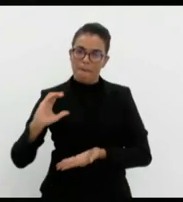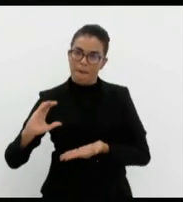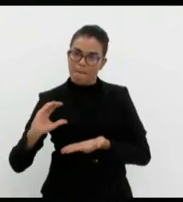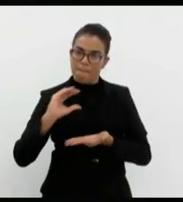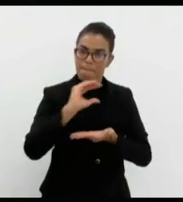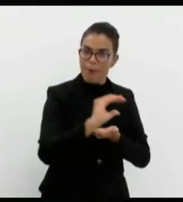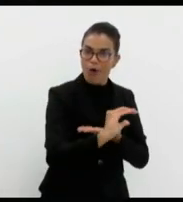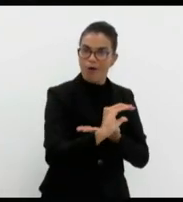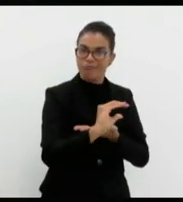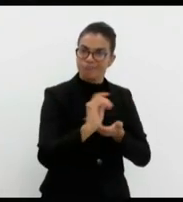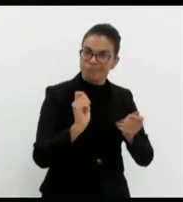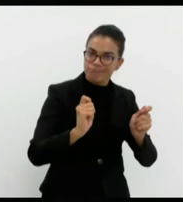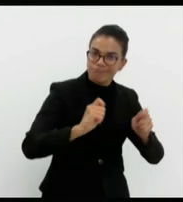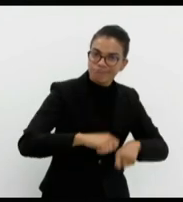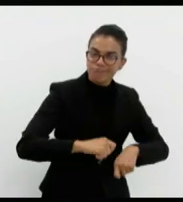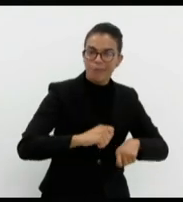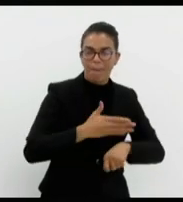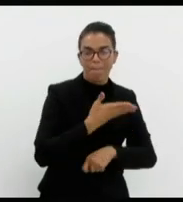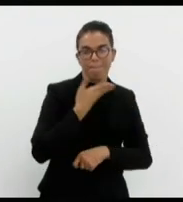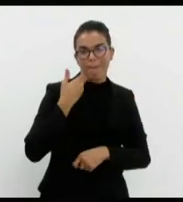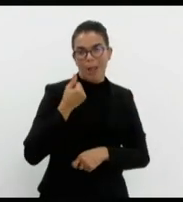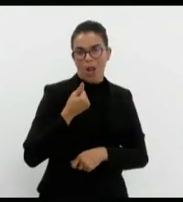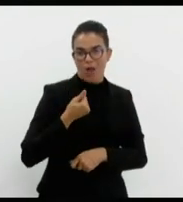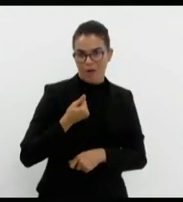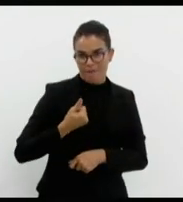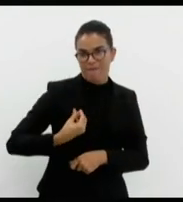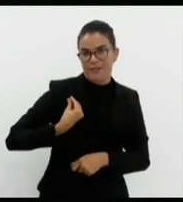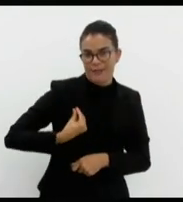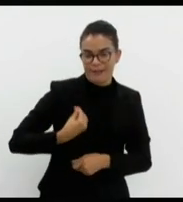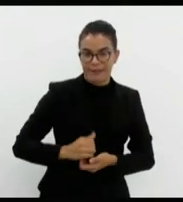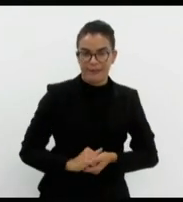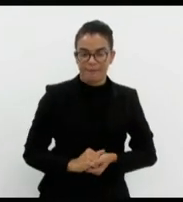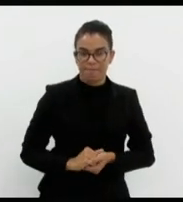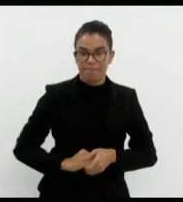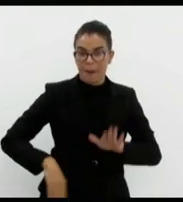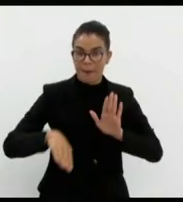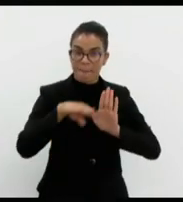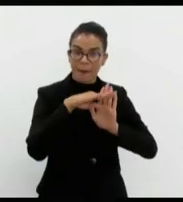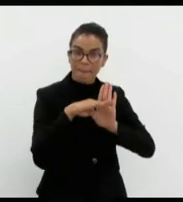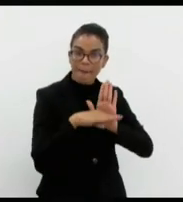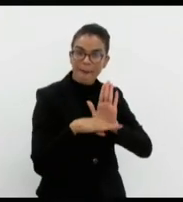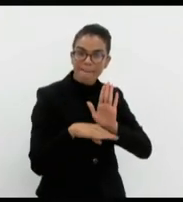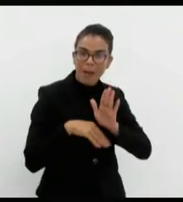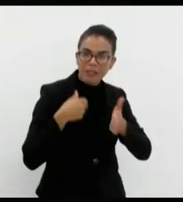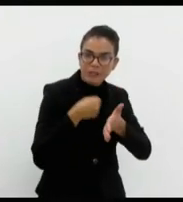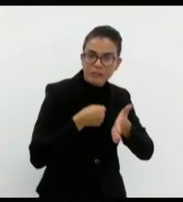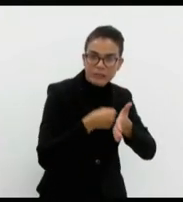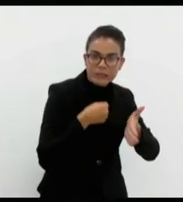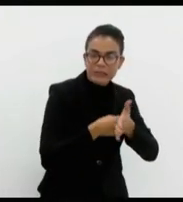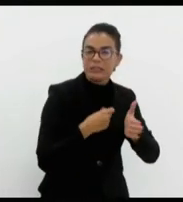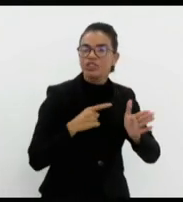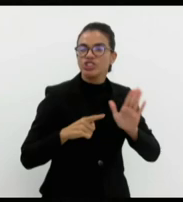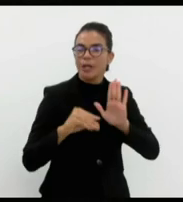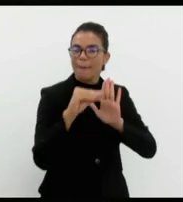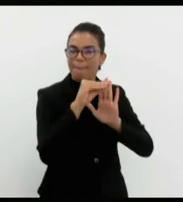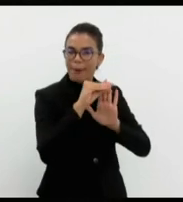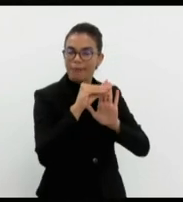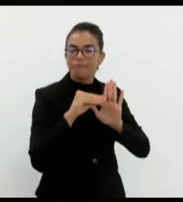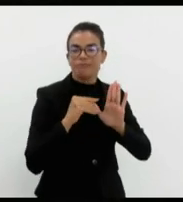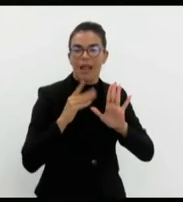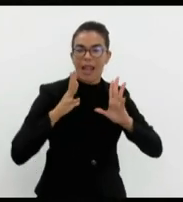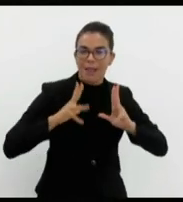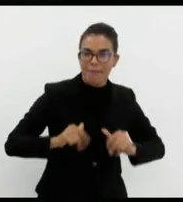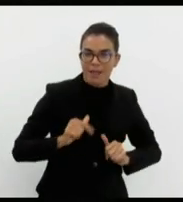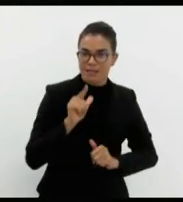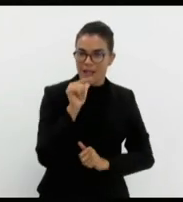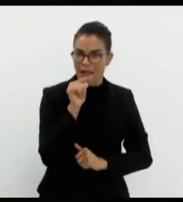fossem necessários para garantir uma melhor qualidade de vida. Na pauta do meu mandato, sempre esteve a melhoria do saneamento básico,